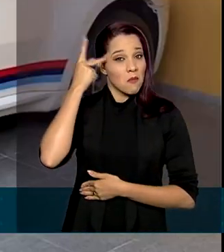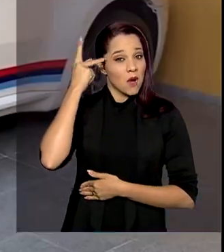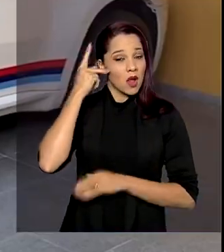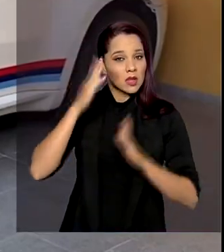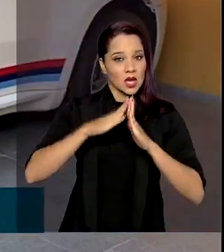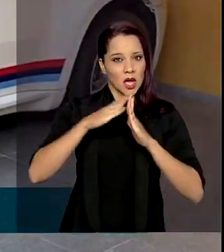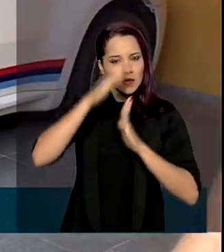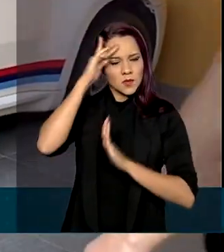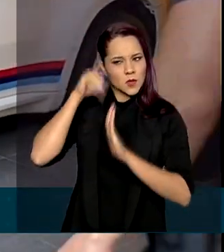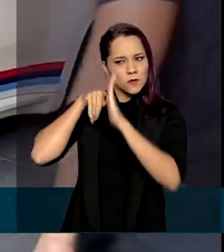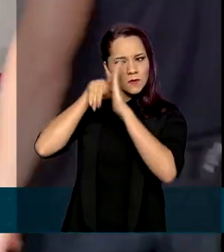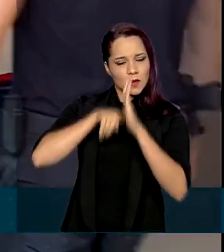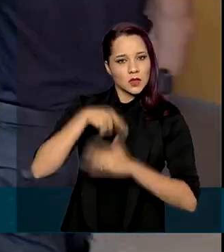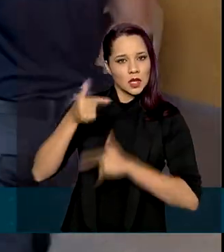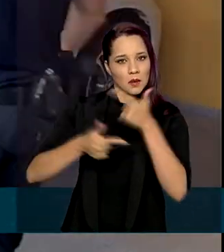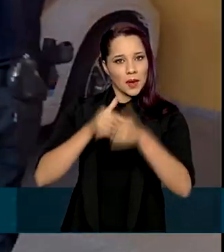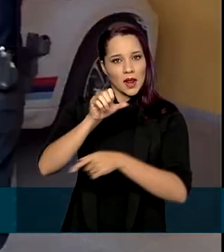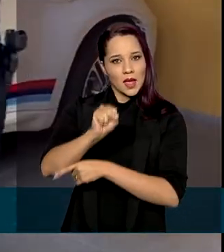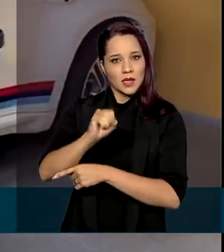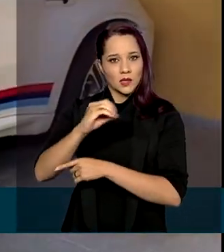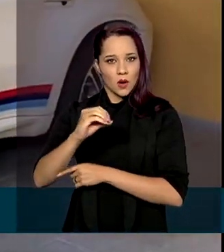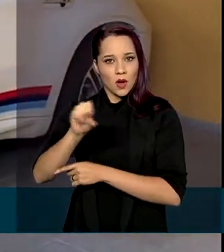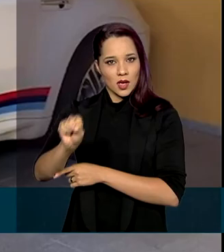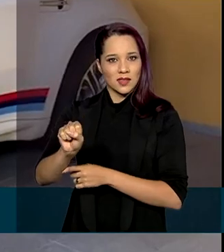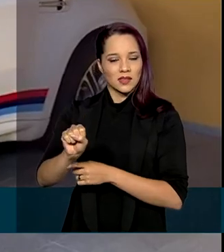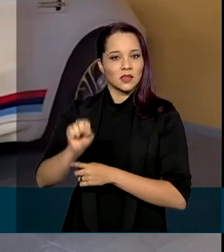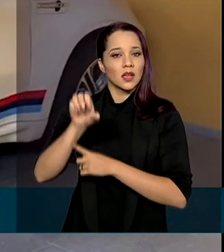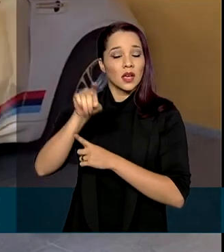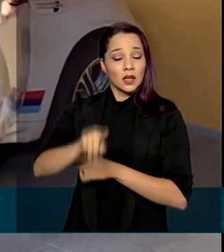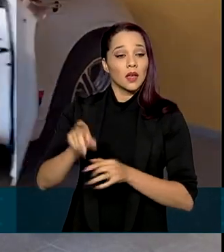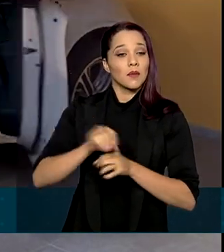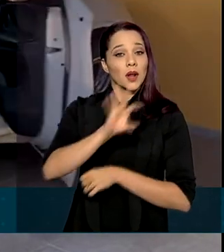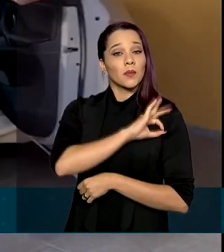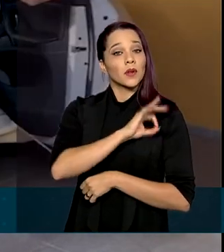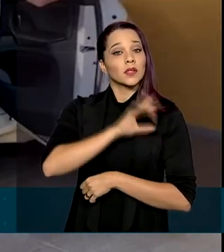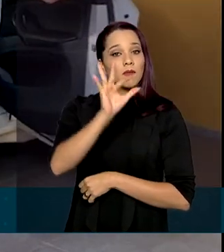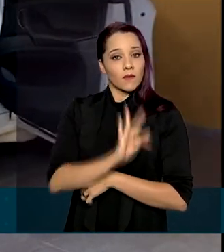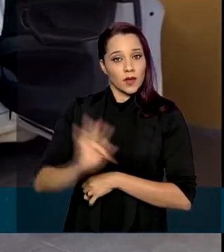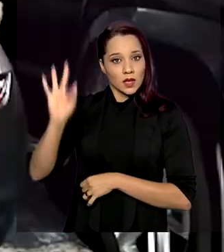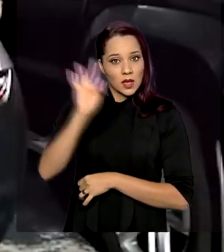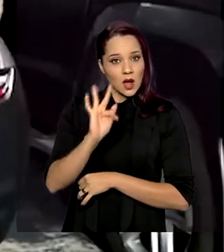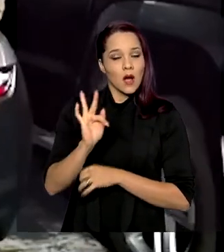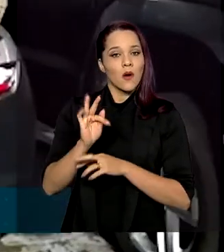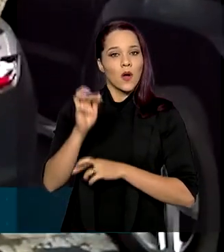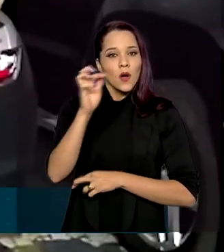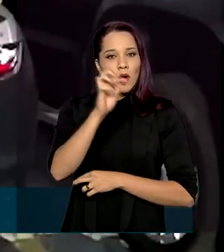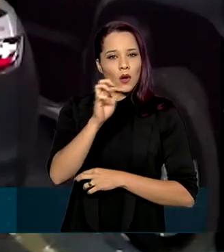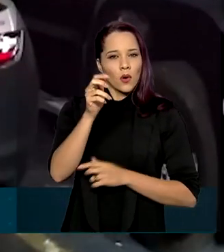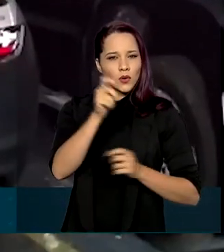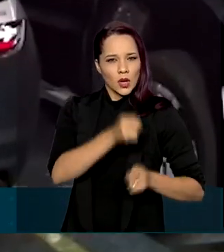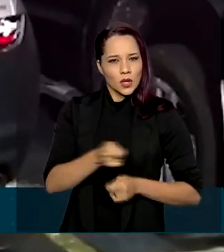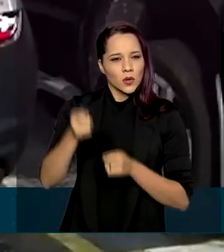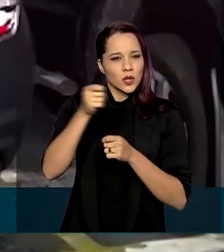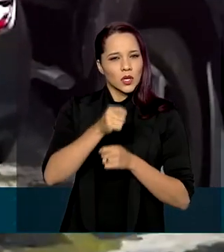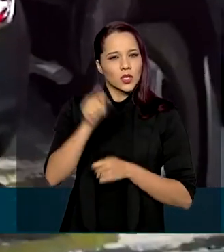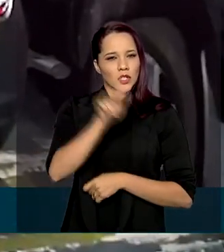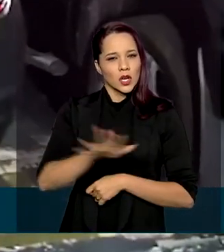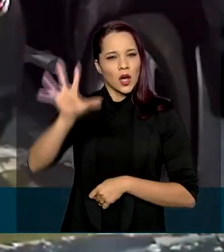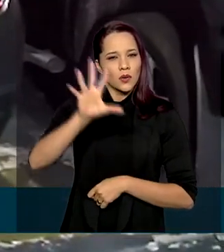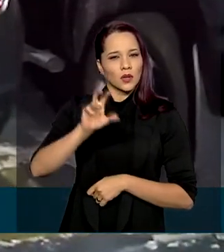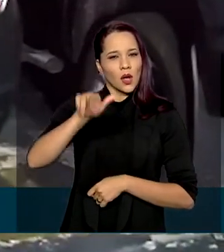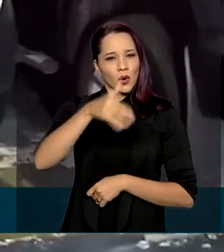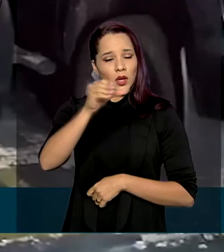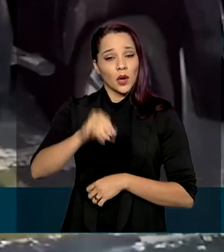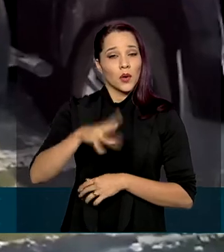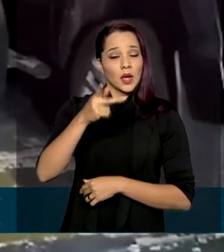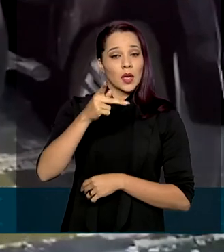Investigados pela Operação SOS, realizada pela Polícia Federal, Controladoria Geral da União e Polícia Civil de